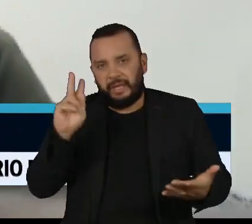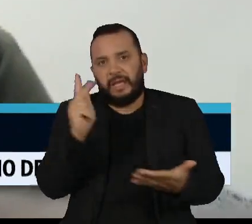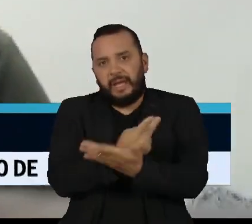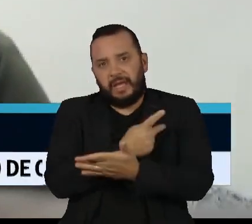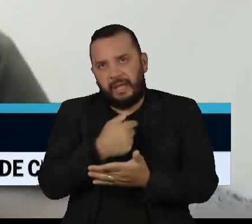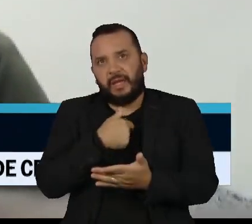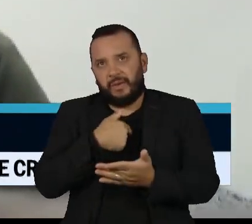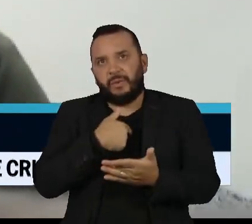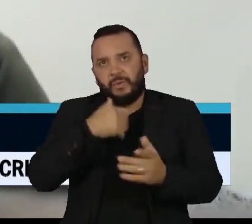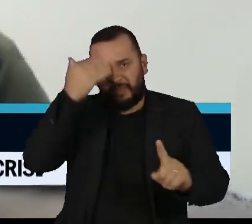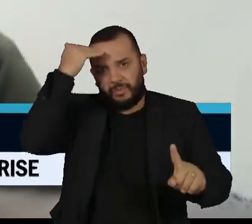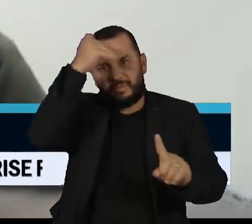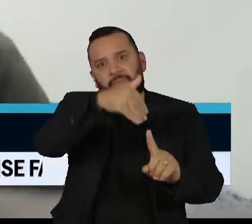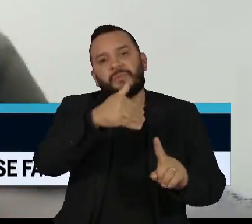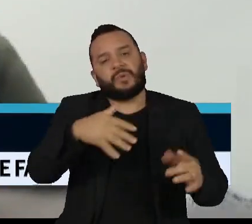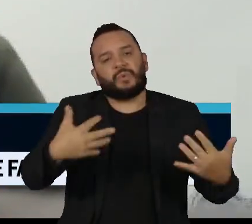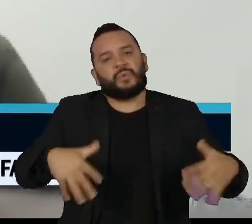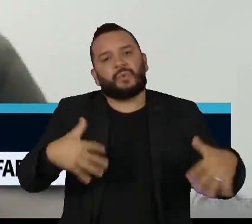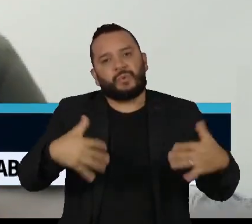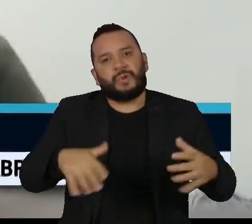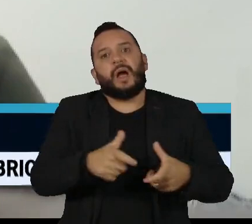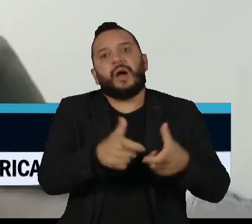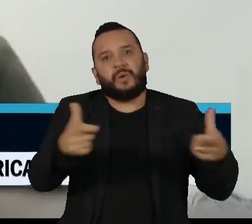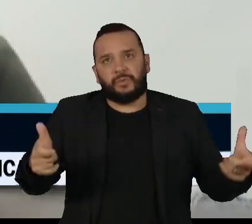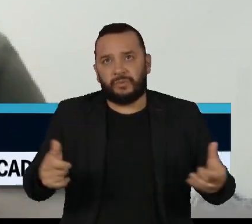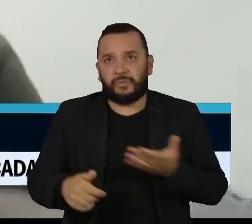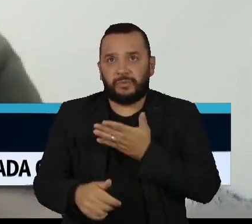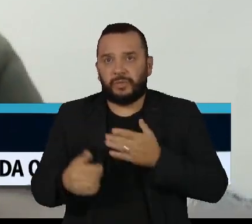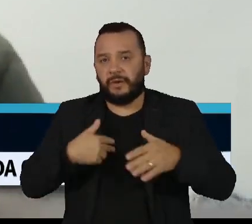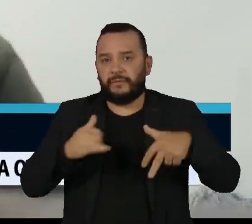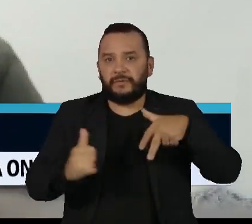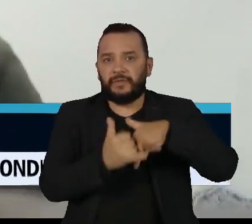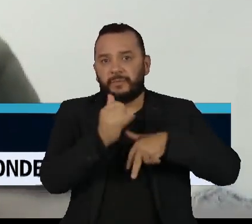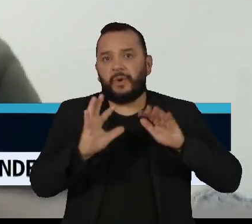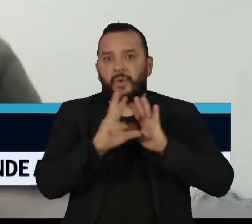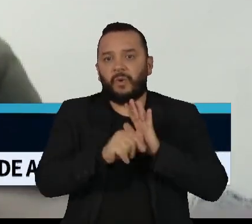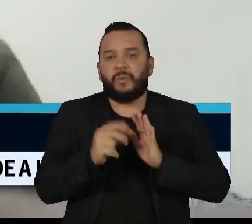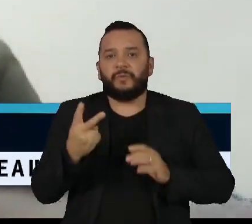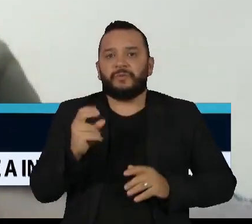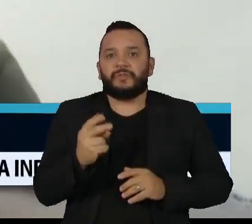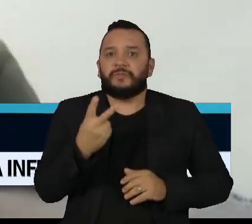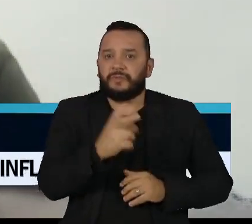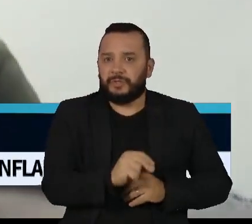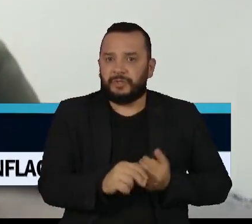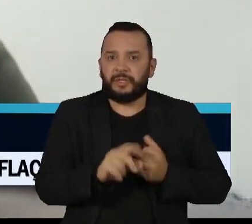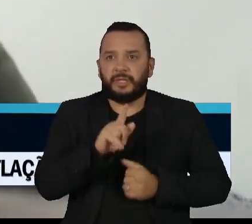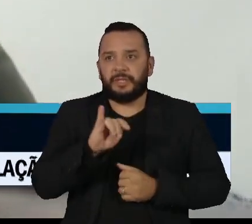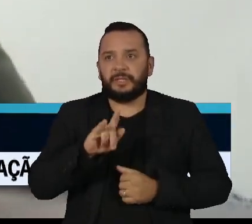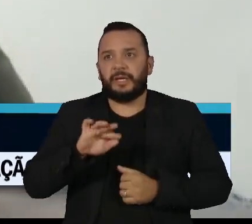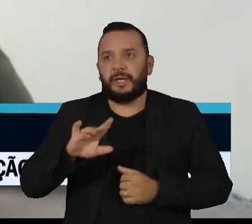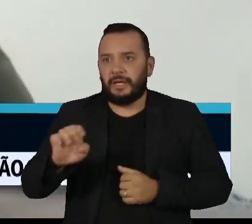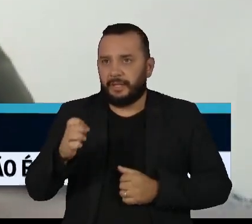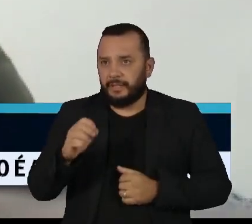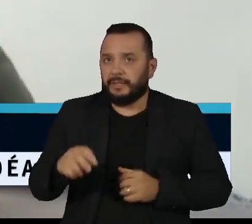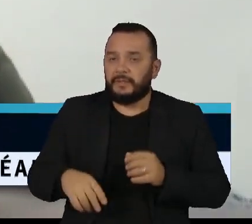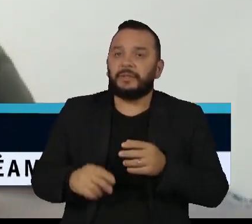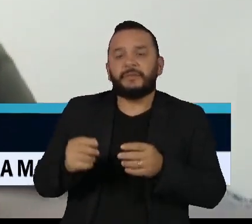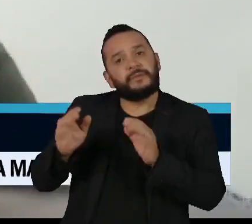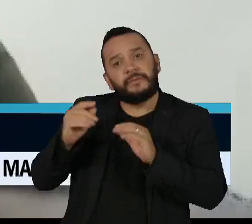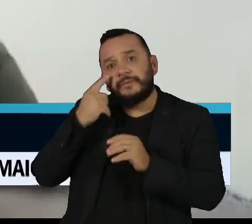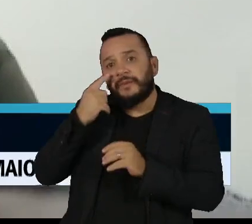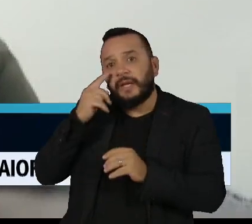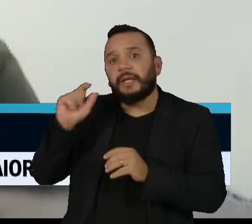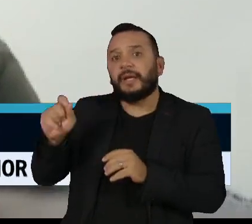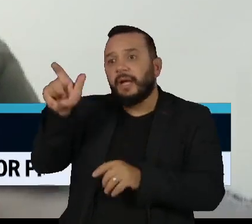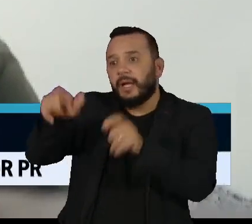Após ser vítima de um roubo em 2020, Grazielli foi chamada na delegacia para fazer o reconhecimento dos